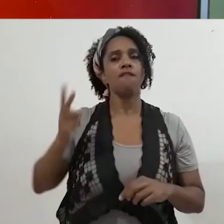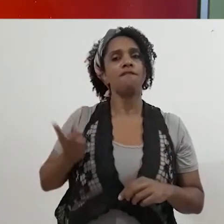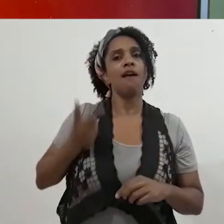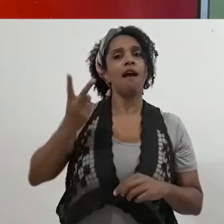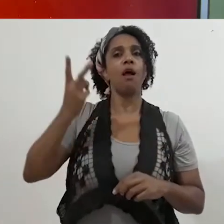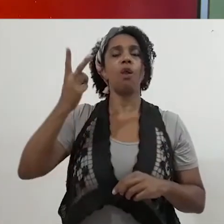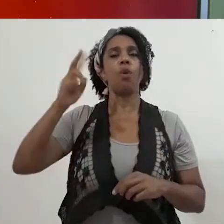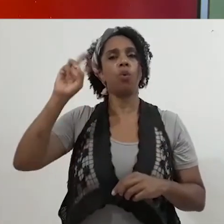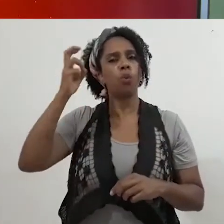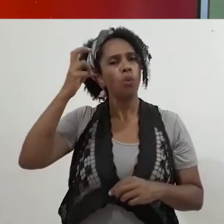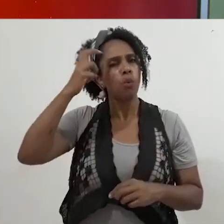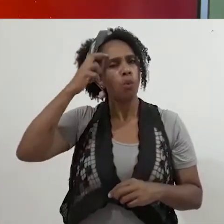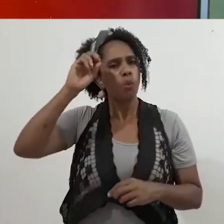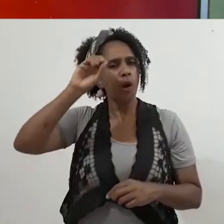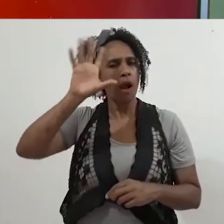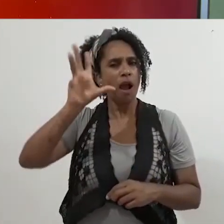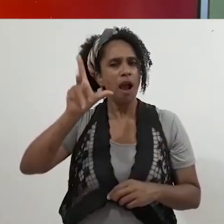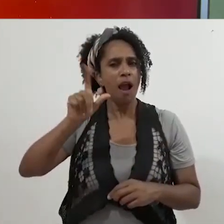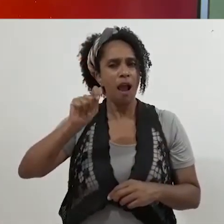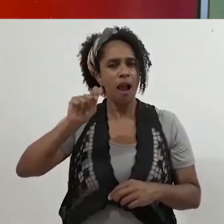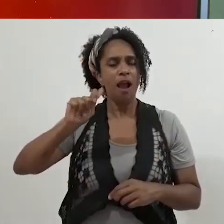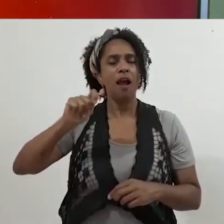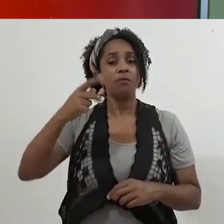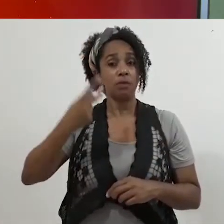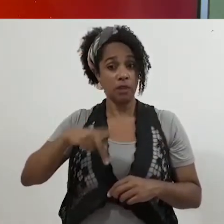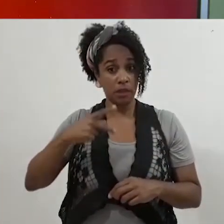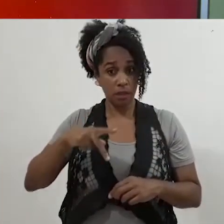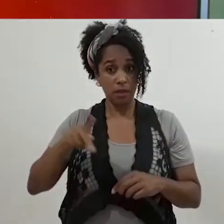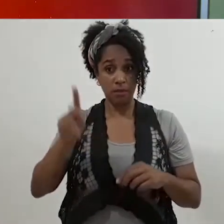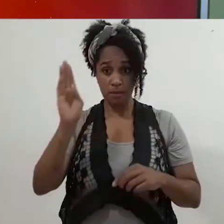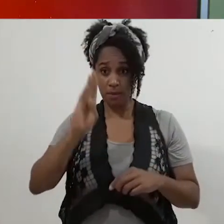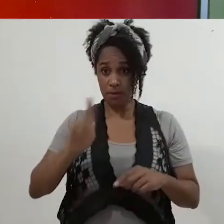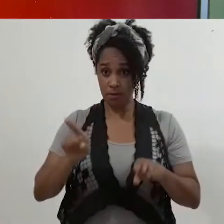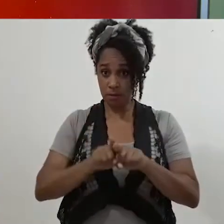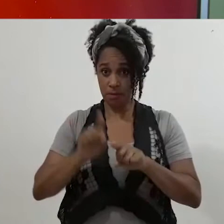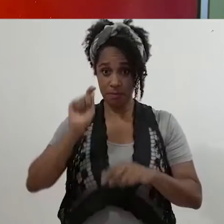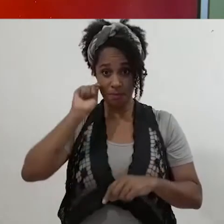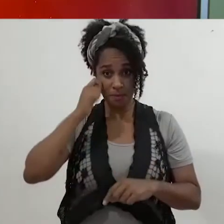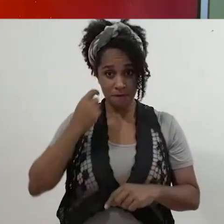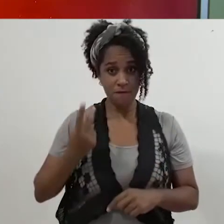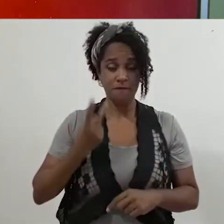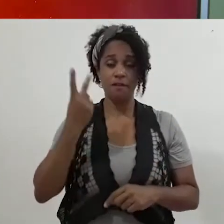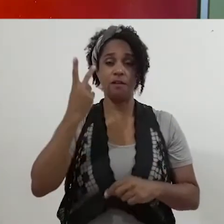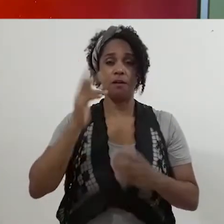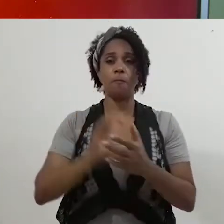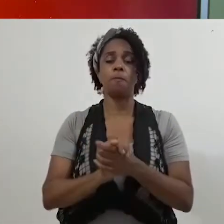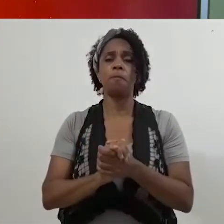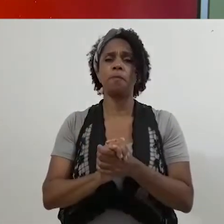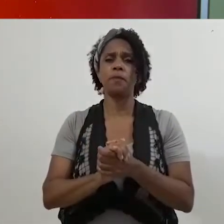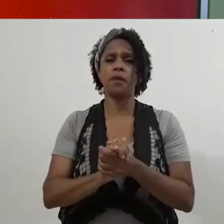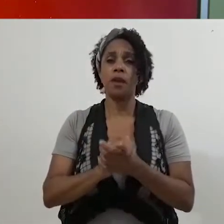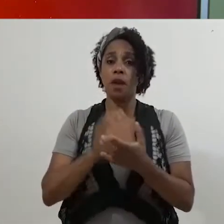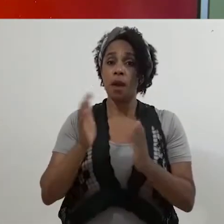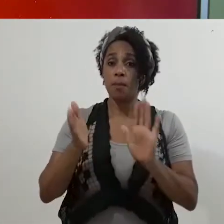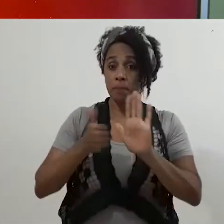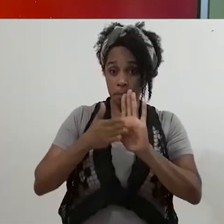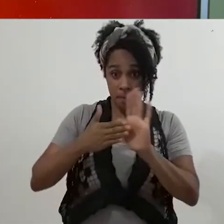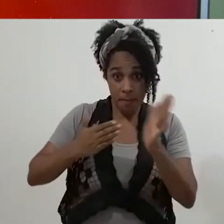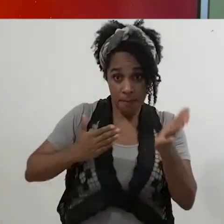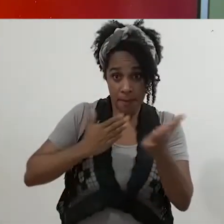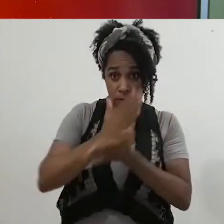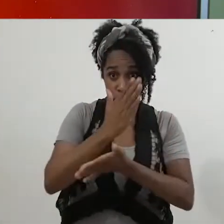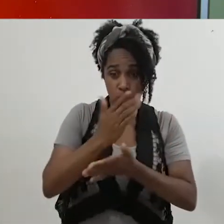da história, saberes e a cultura africana e afro-brasileira. O valor máximo da